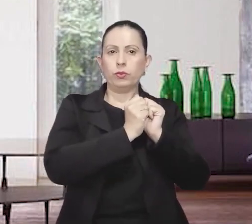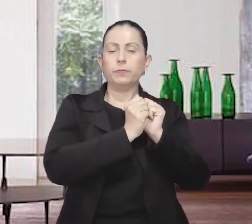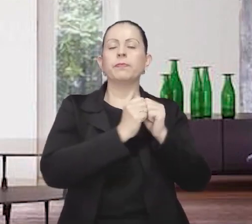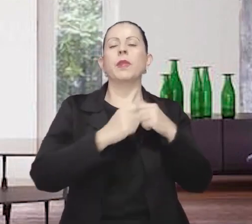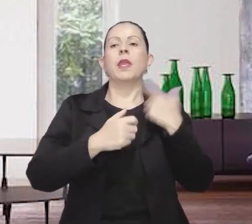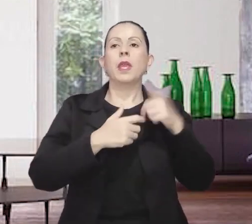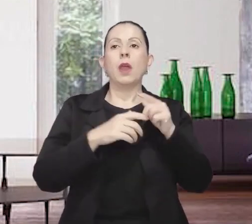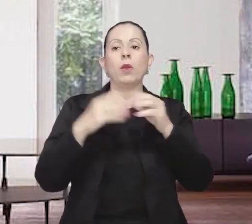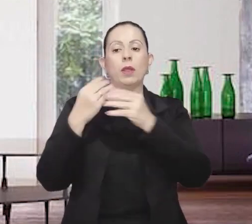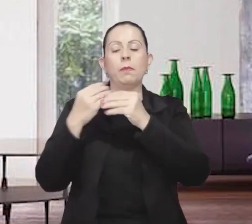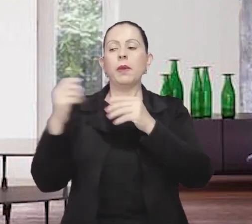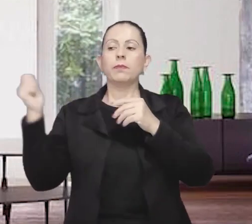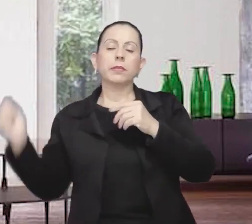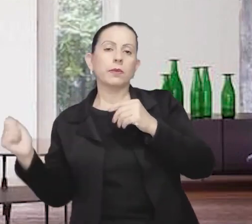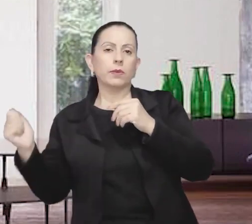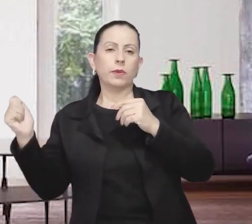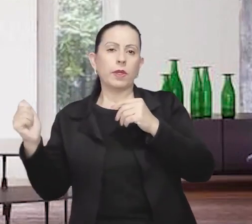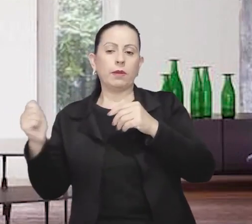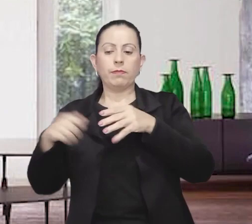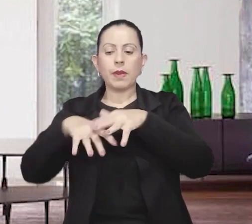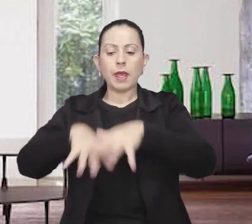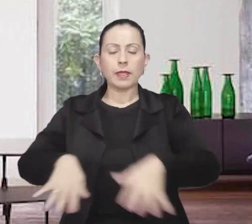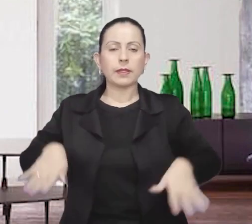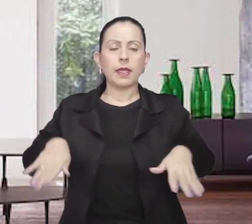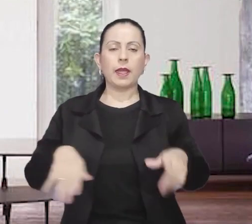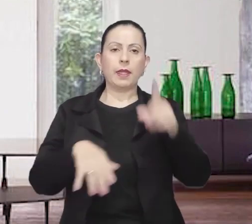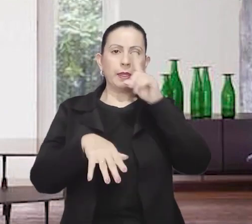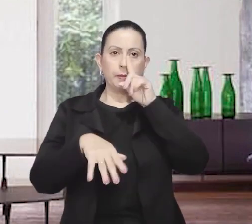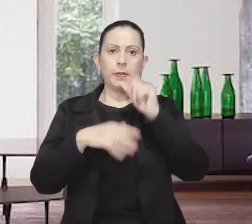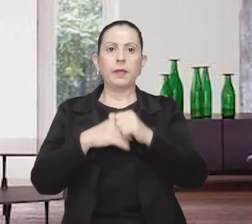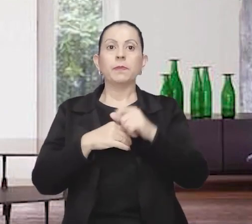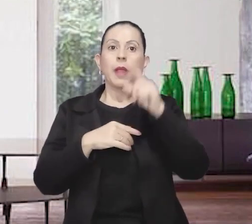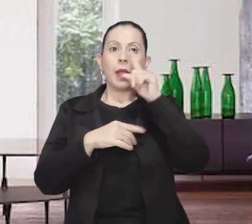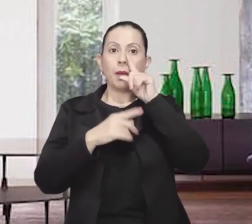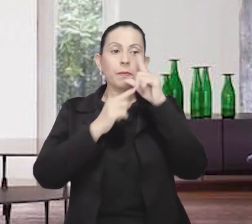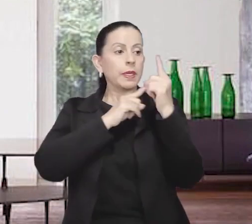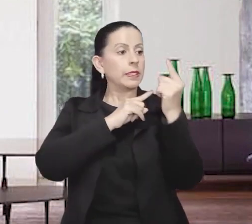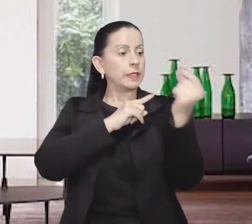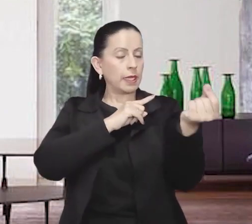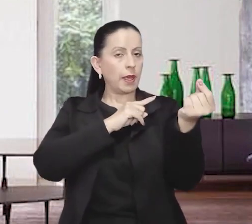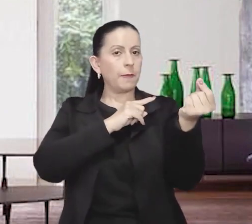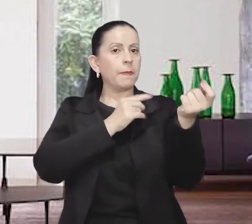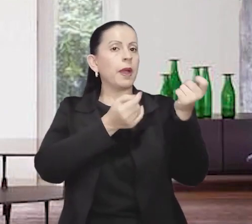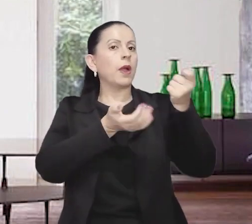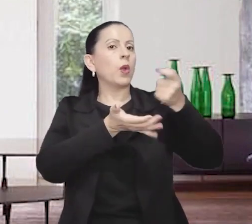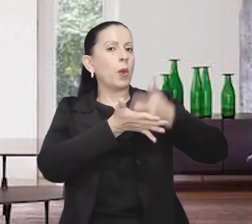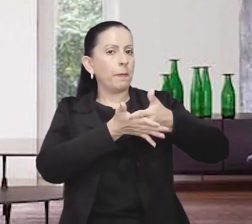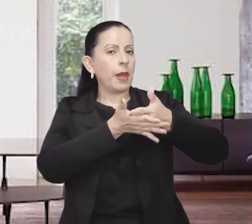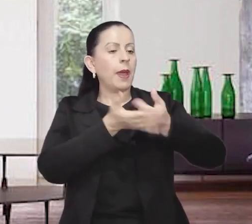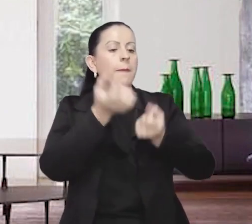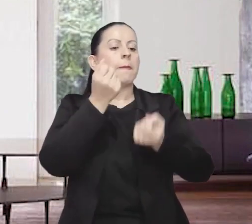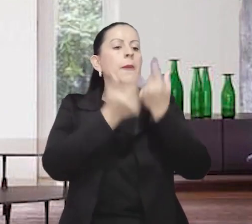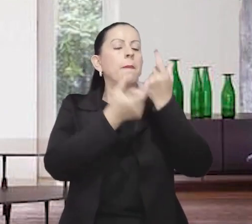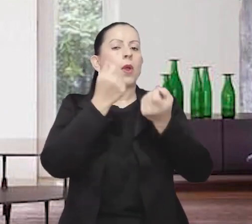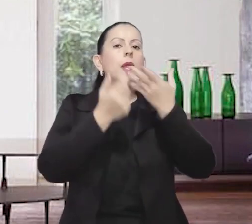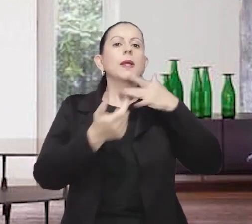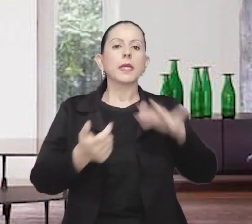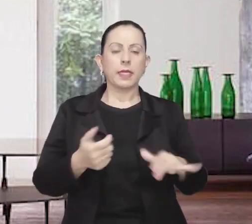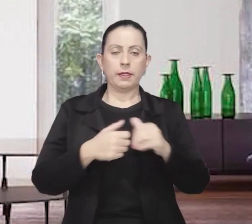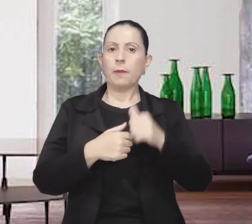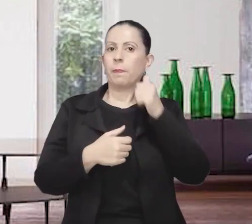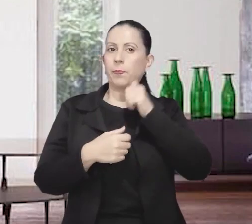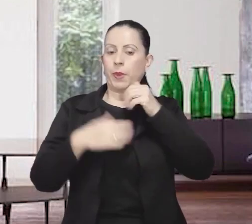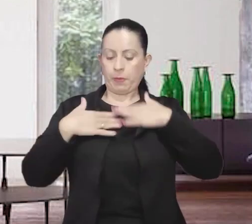se agarra na saia da mãe, enquanto ela compra um saco de pipocas para a criança. A menina está